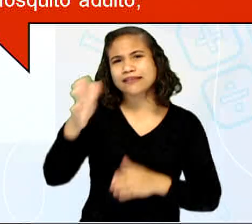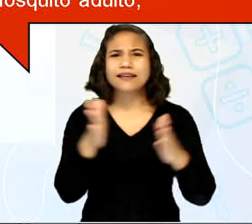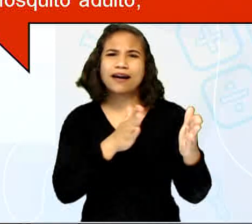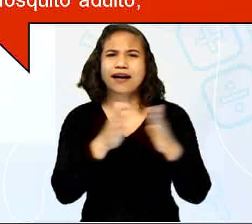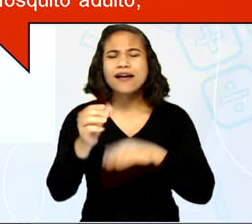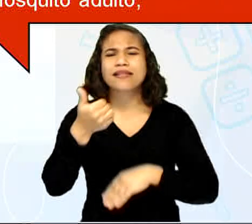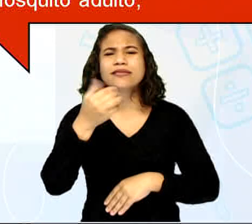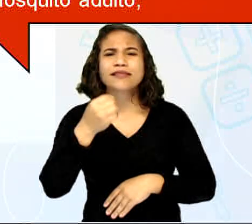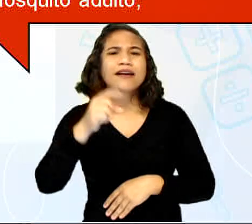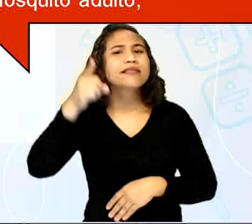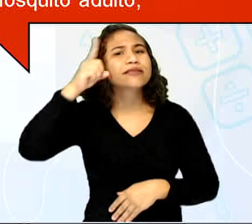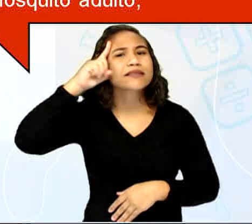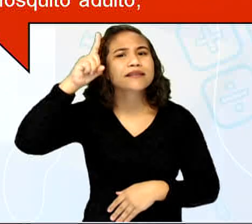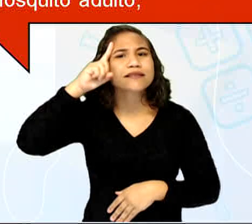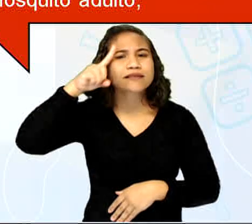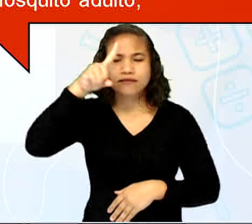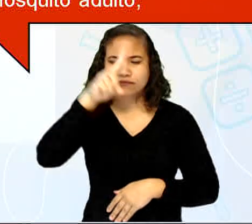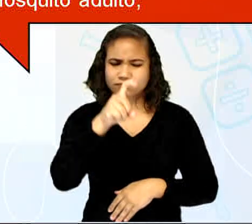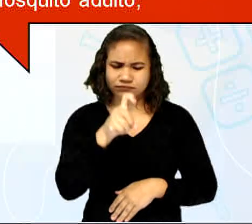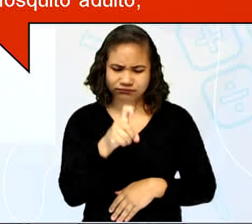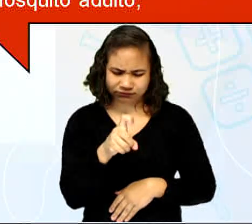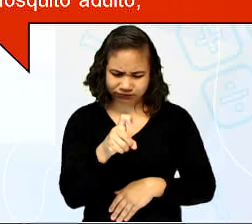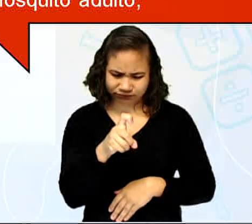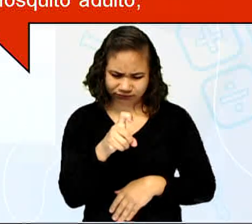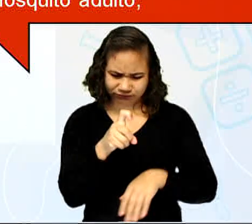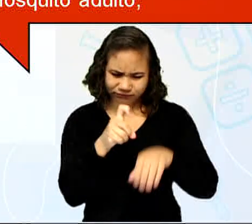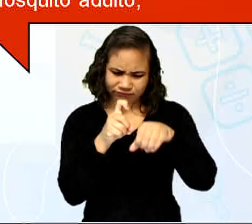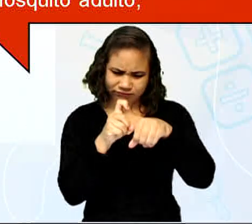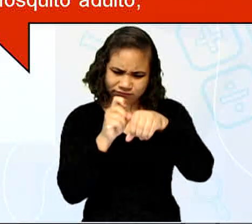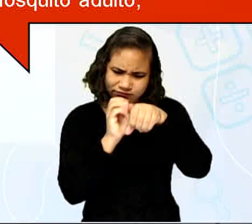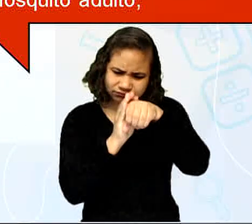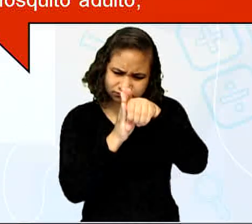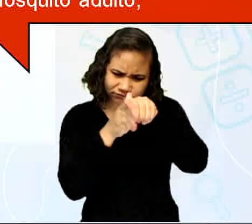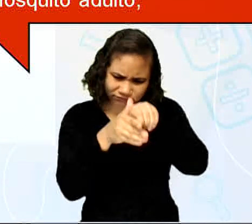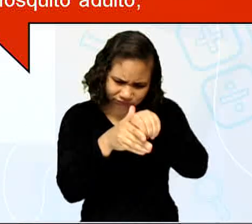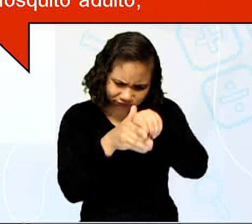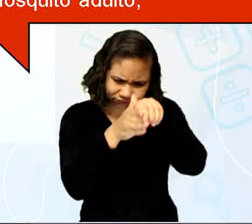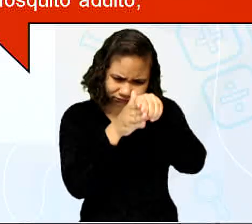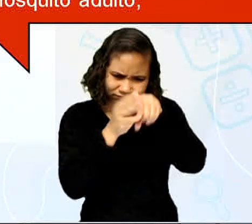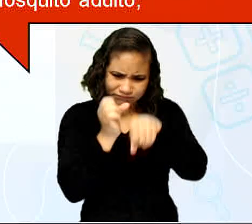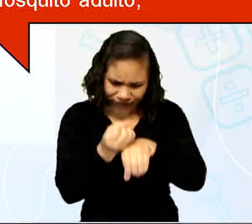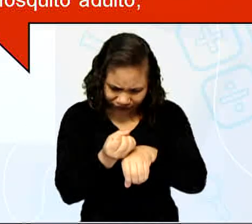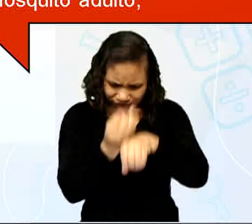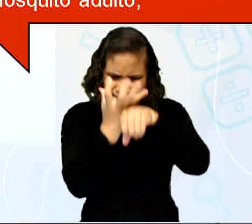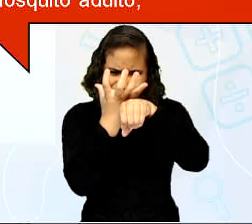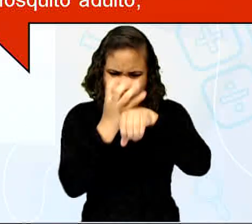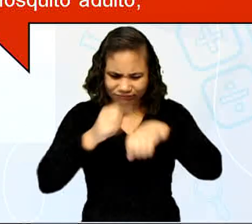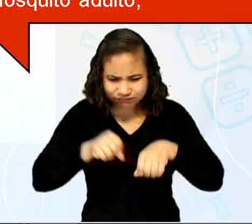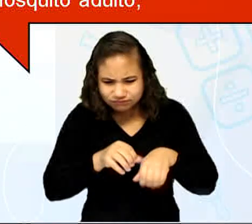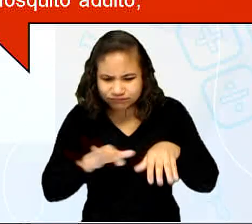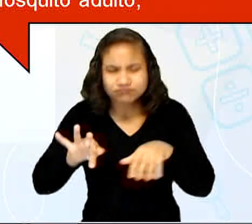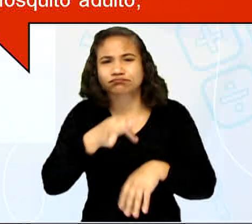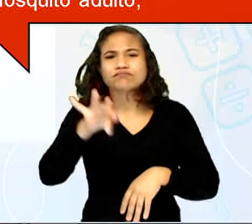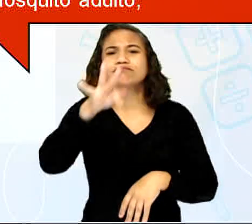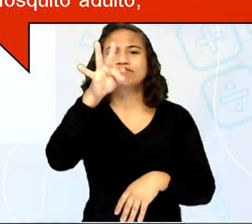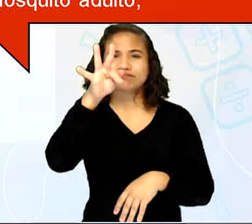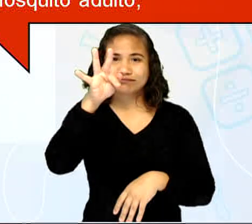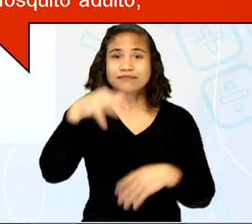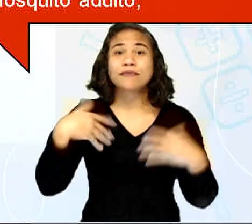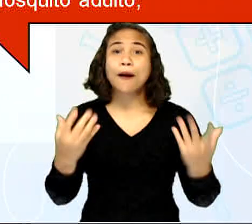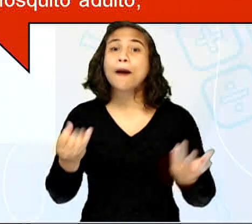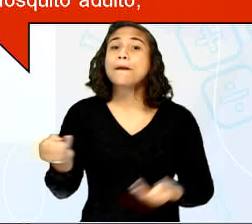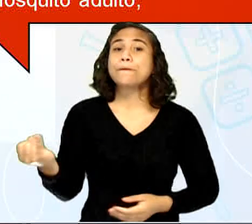dias, a larva se desenvolve até se tornar um mosquito adulto. Por isso que é tão